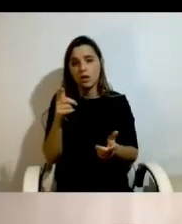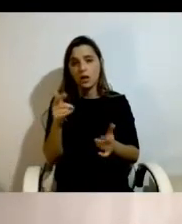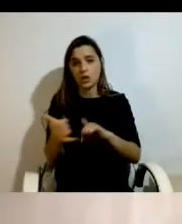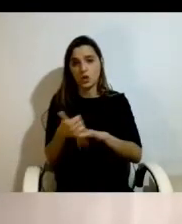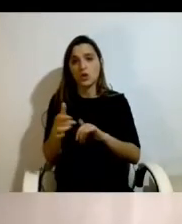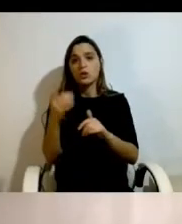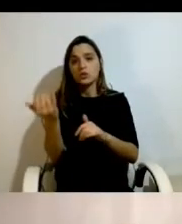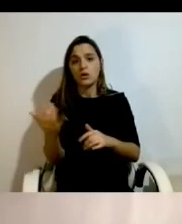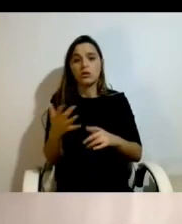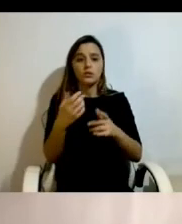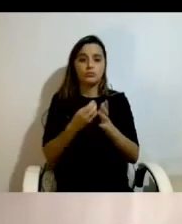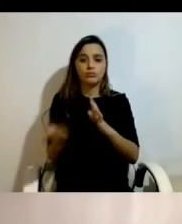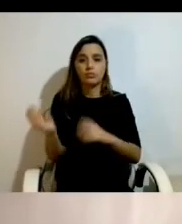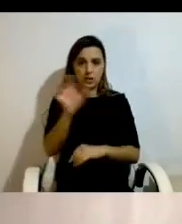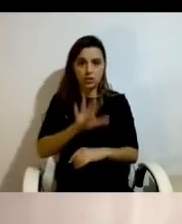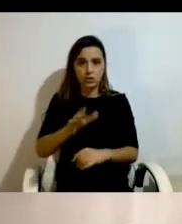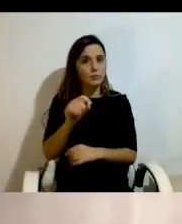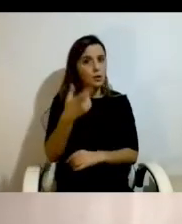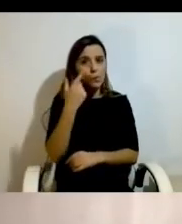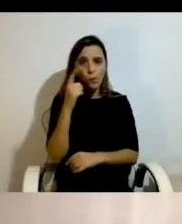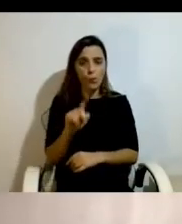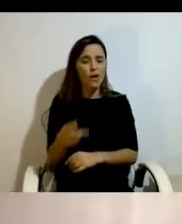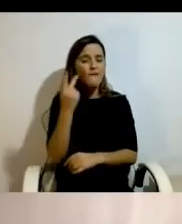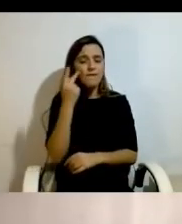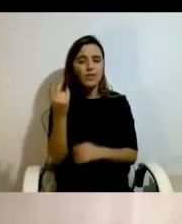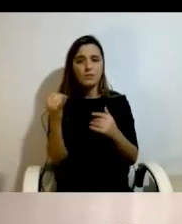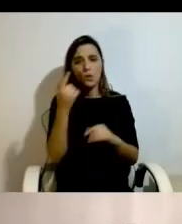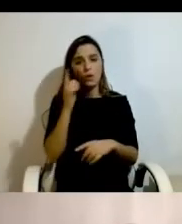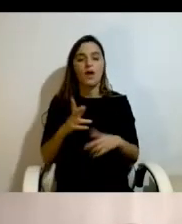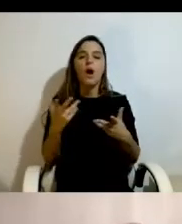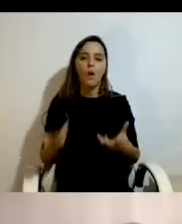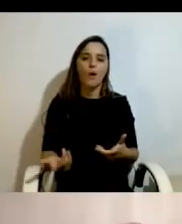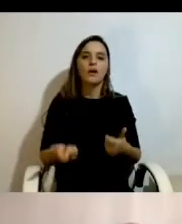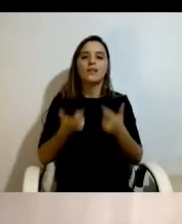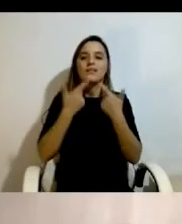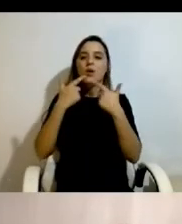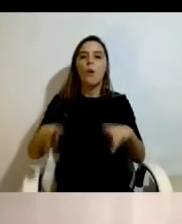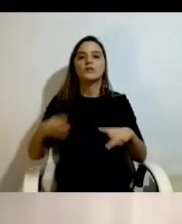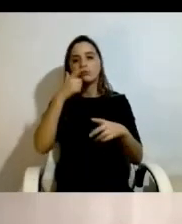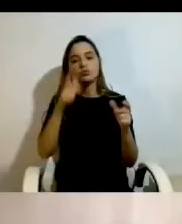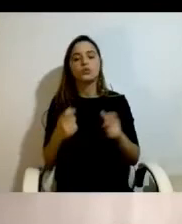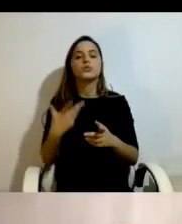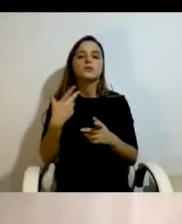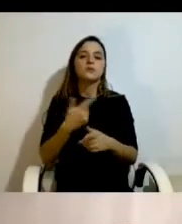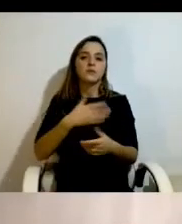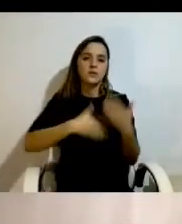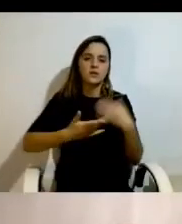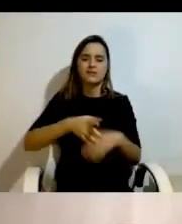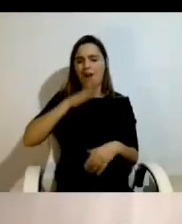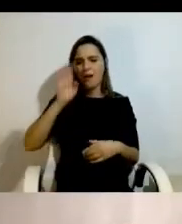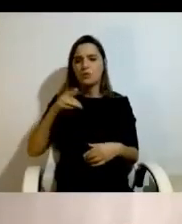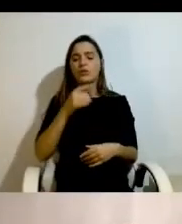nacional. Hoje em dia, a vida independente faz parte da linguagem das pessoas com deficiência e das organizações na área